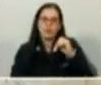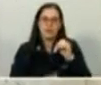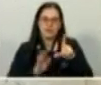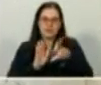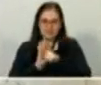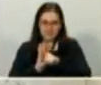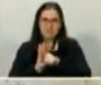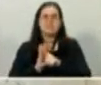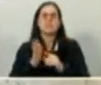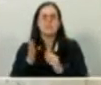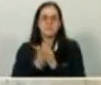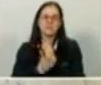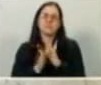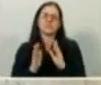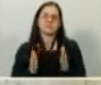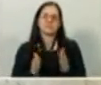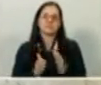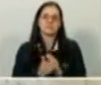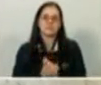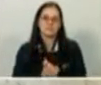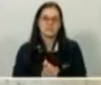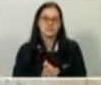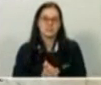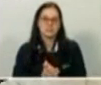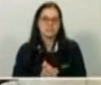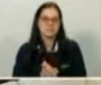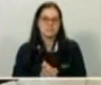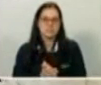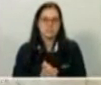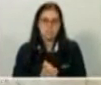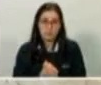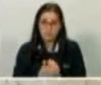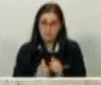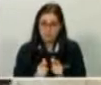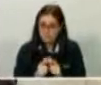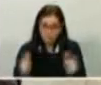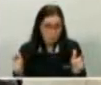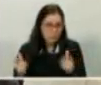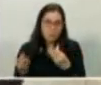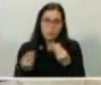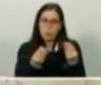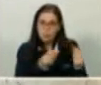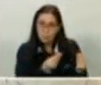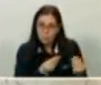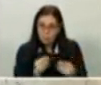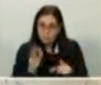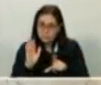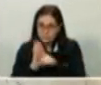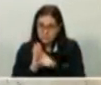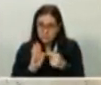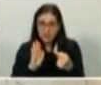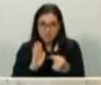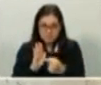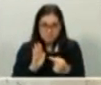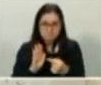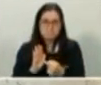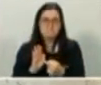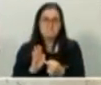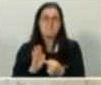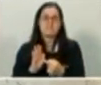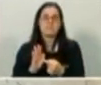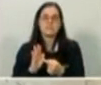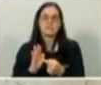dessas 90 leis são leis, várias dessas 90 leis, muitas dessas 90 leis, são leis que impactaram